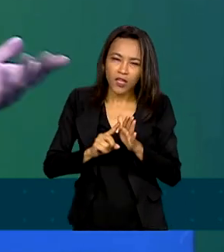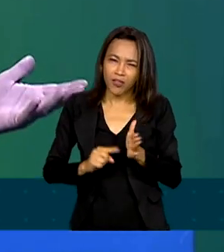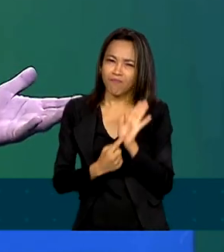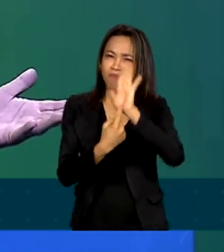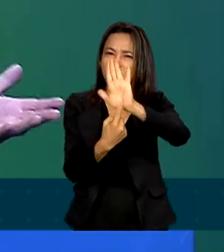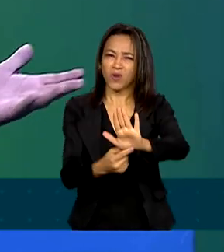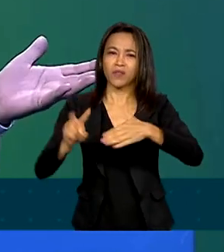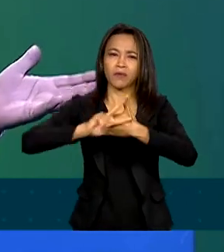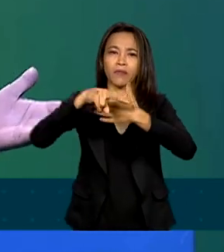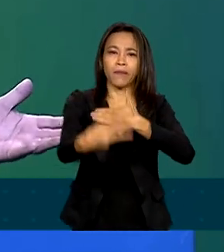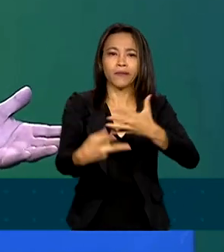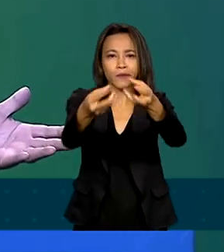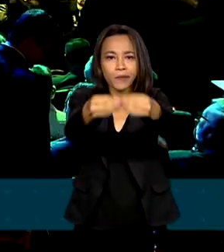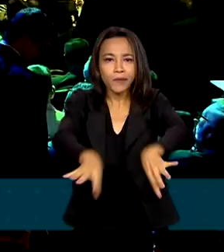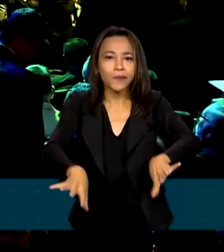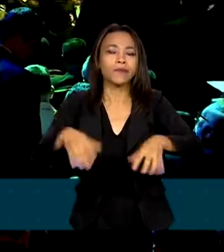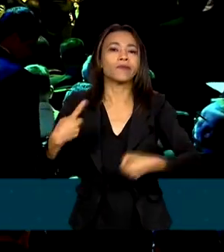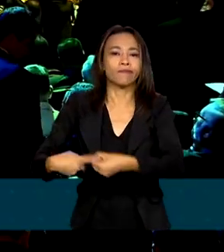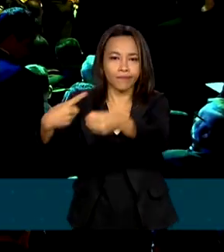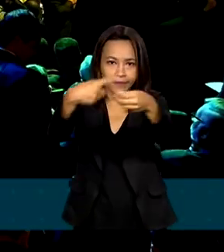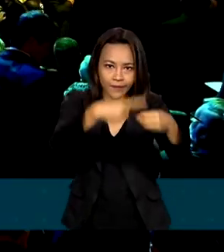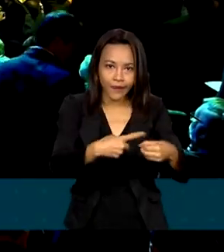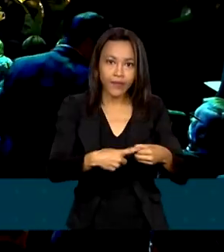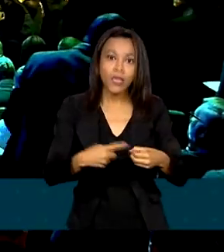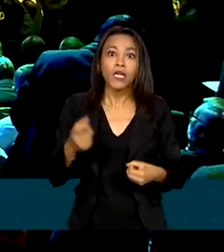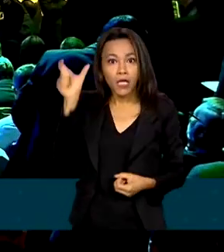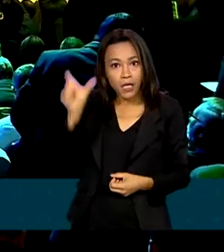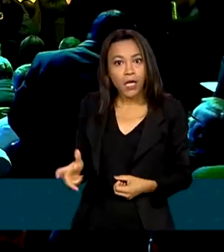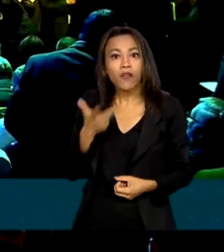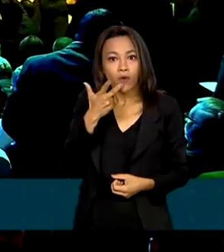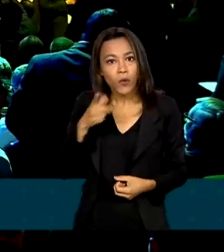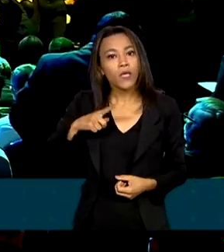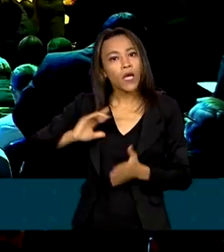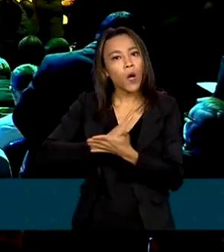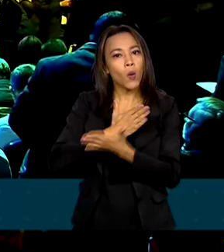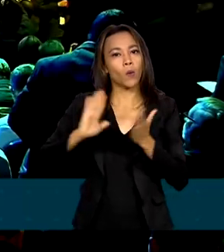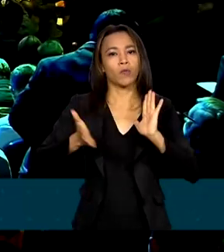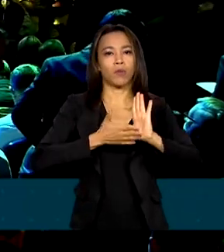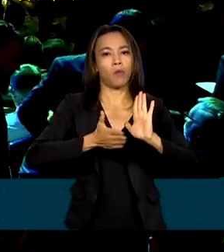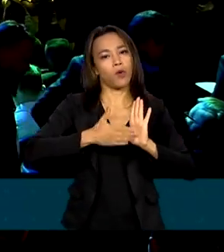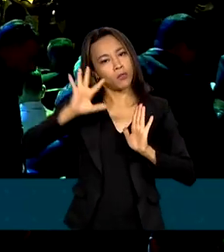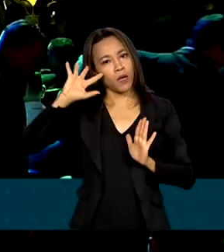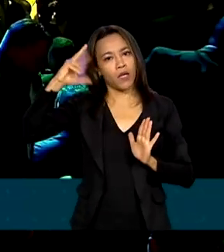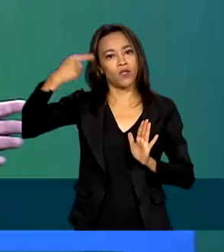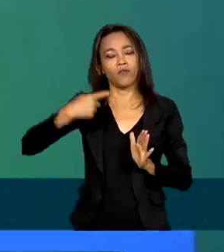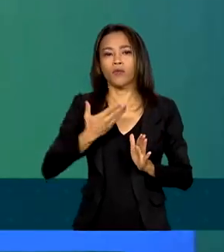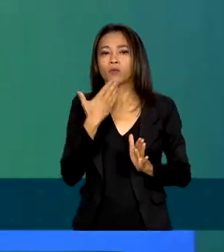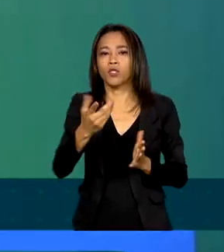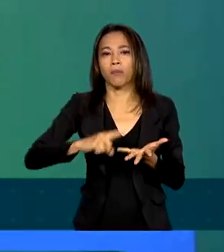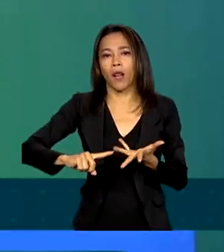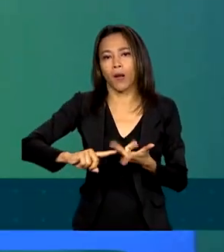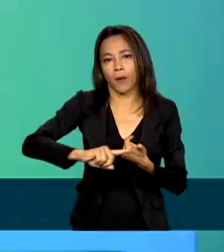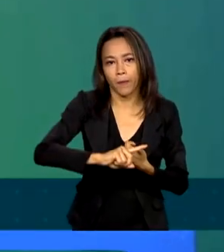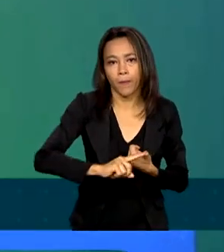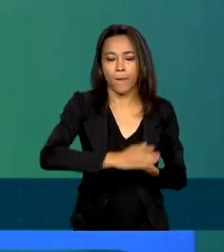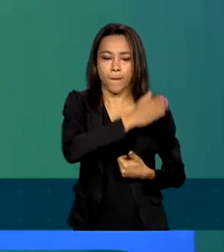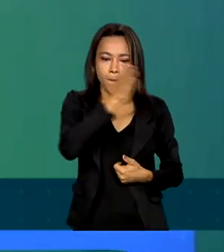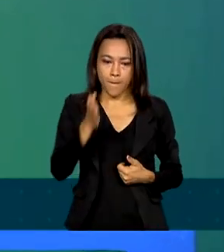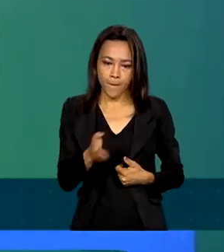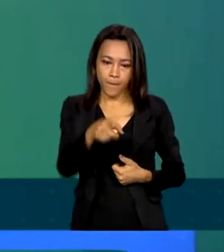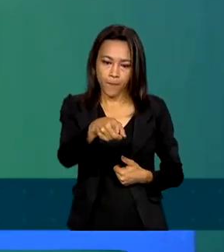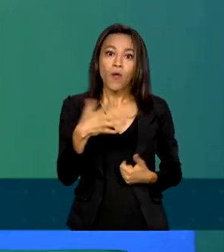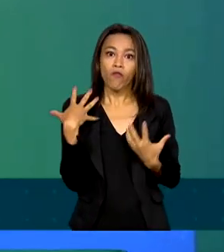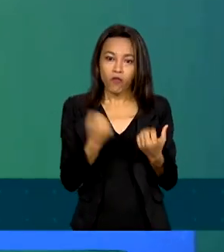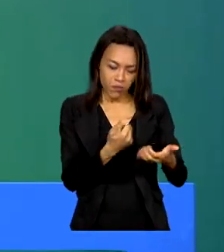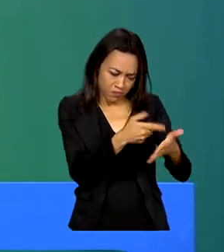perdas financeiras das cidades e disse que tem algumas propostas para resolver as demandas. Nós vamos entregar todos esses